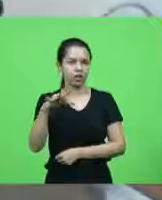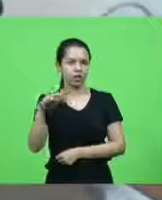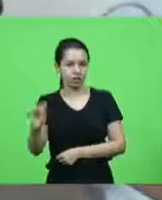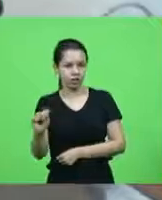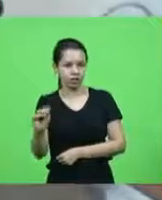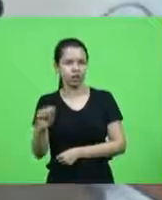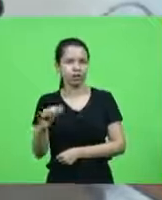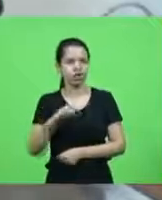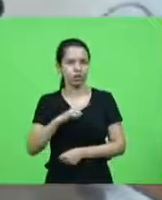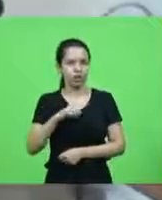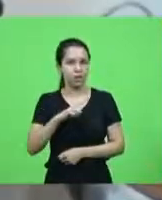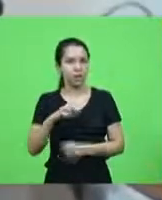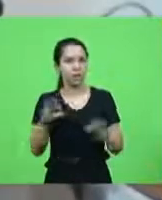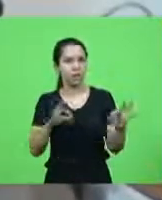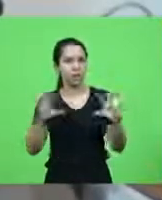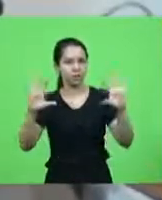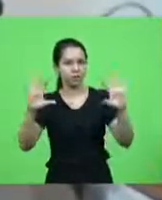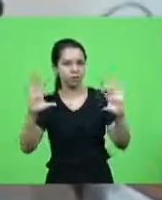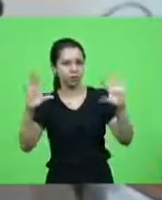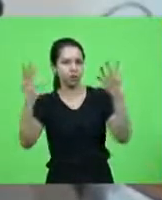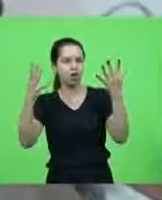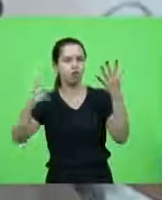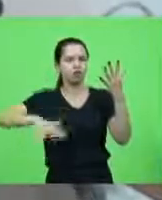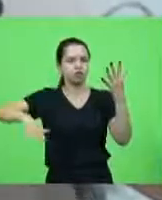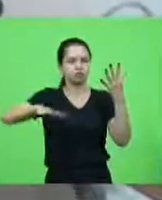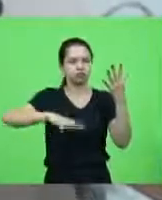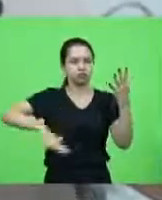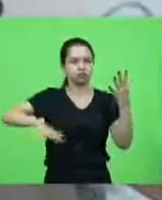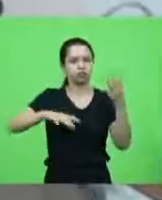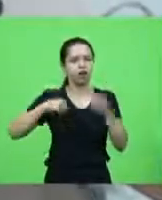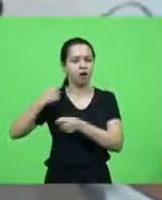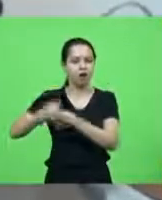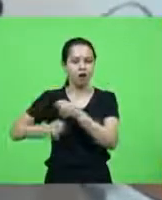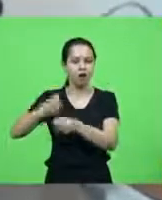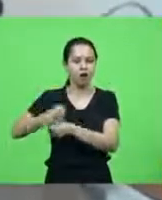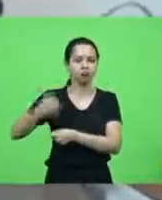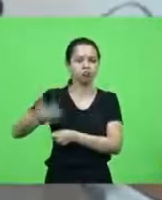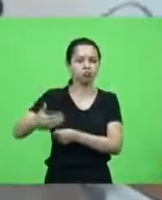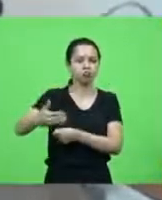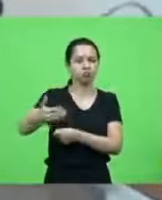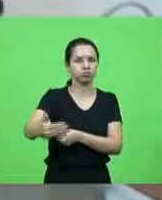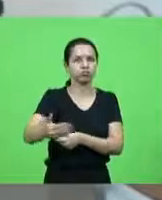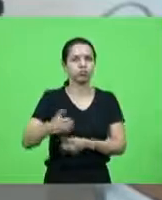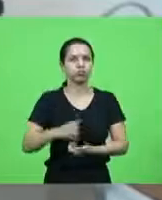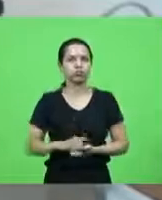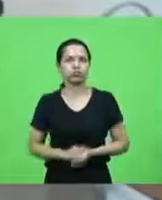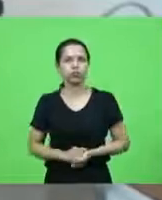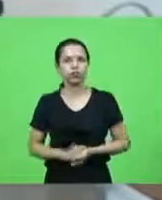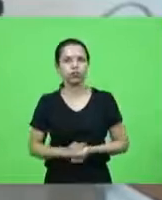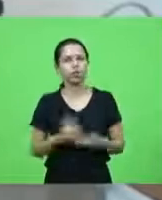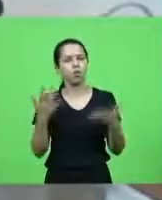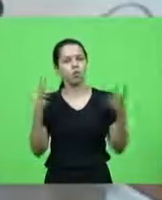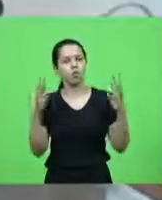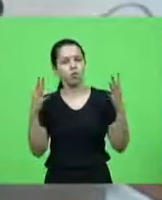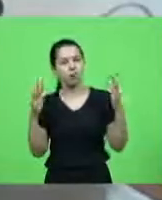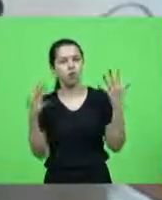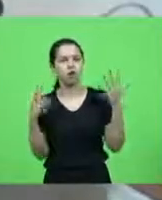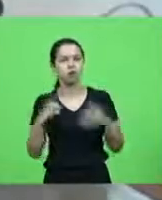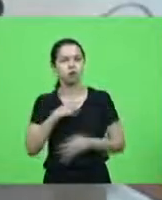tem festas maravilhosas lá nesse decorrer dos anos todos todos os aniversários de Anitta são muito muito bem comemorados até o